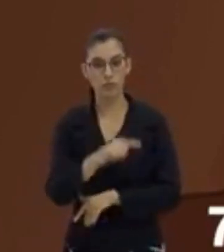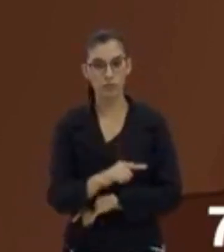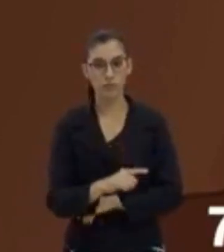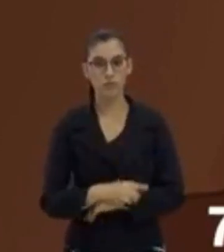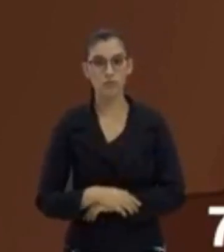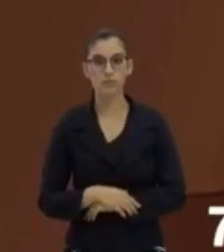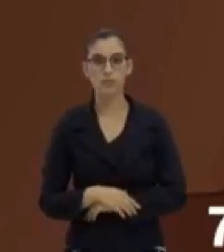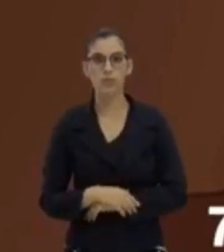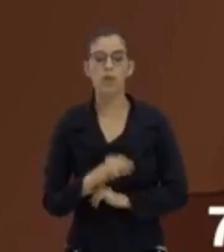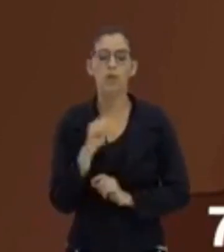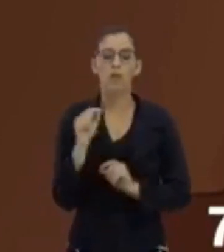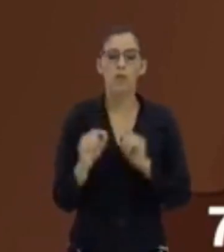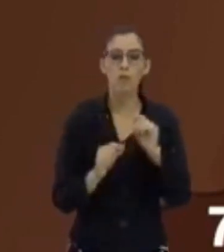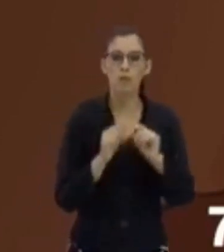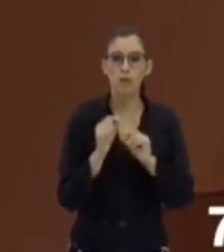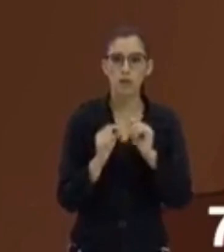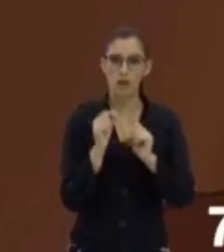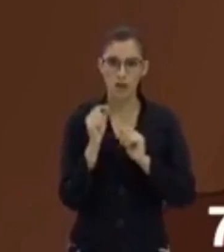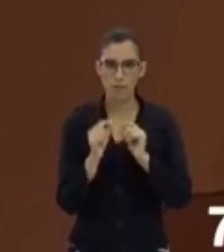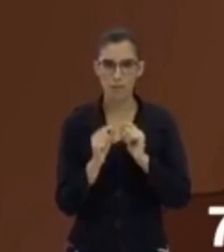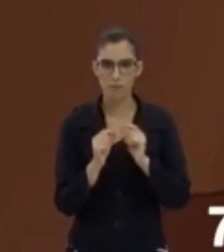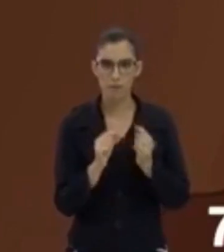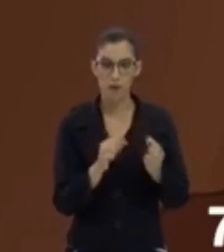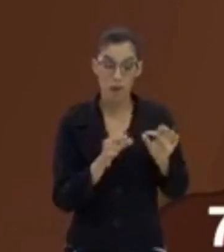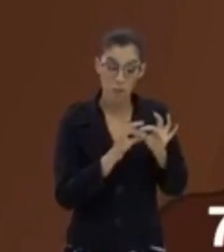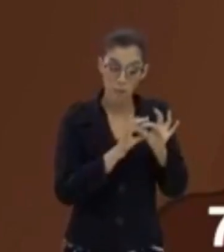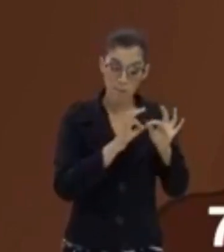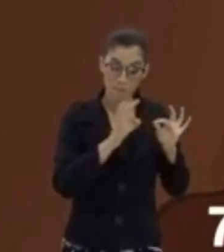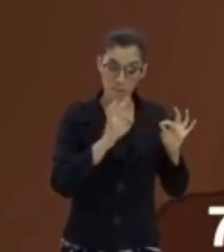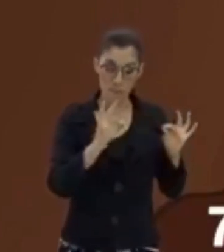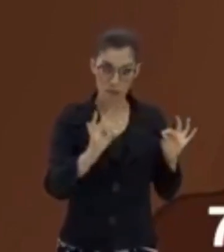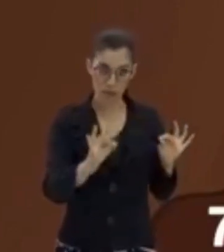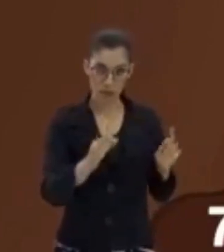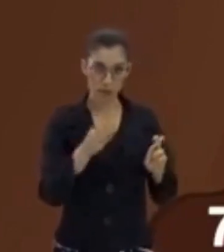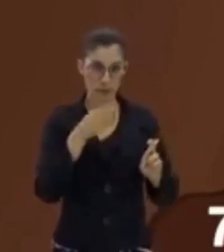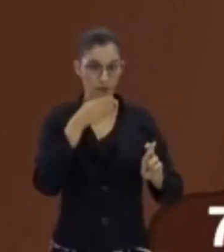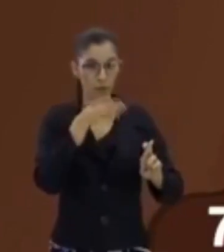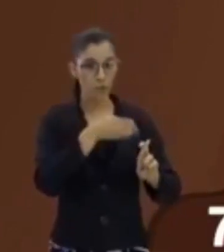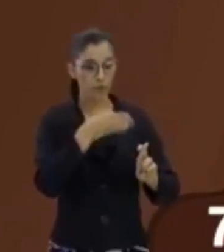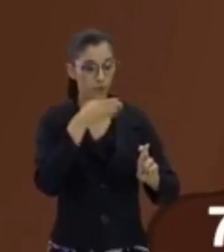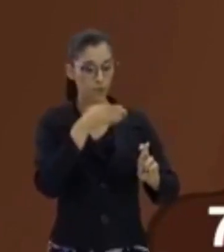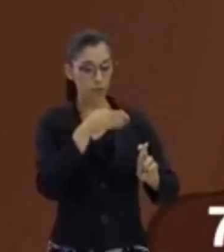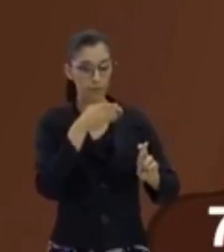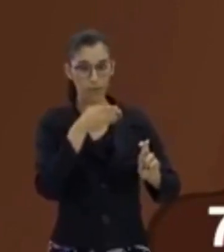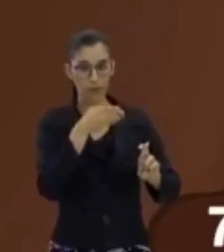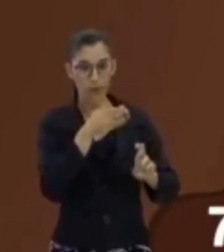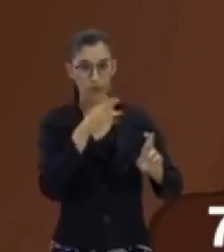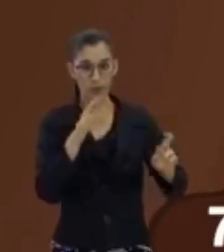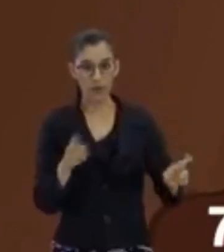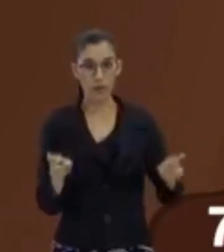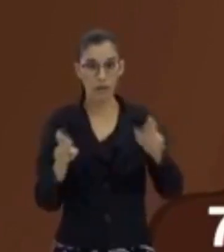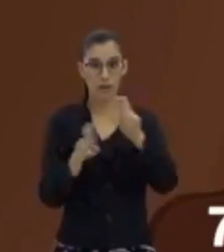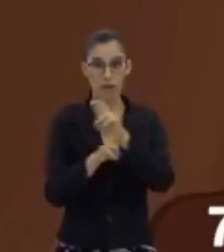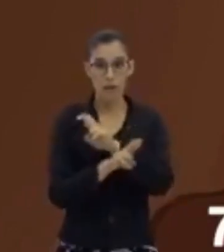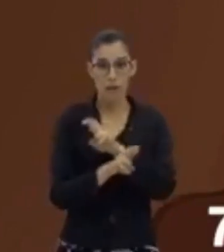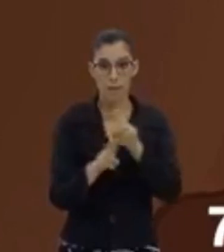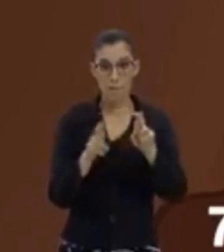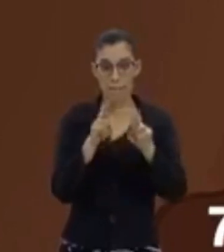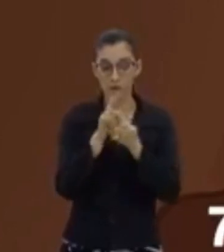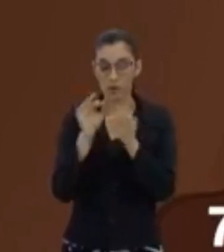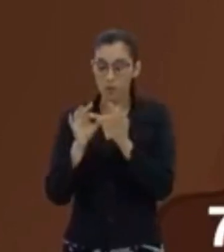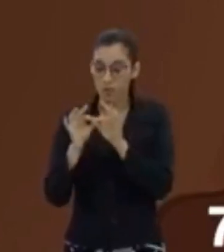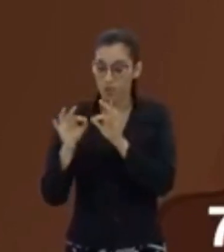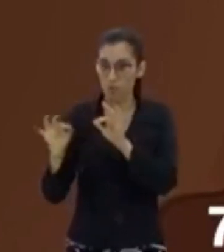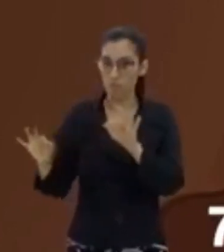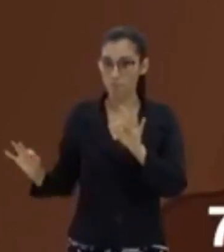O que é a escala? É a relação entre uma distância representada, que eu chamo de Dzinho, e uma distância real, que eu chamo